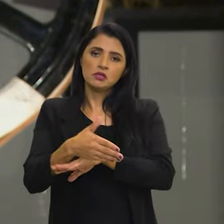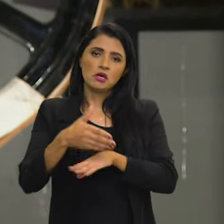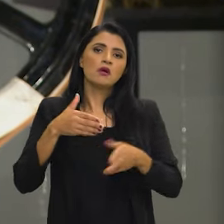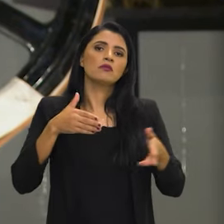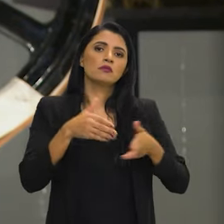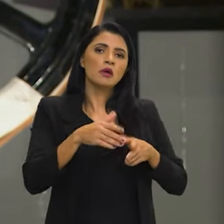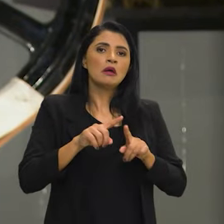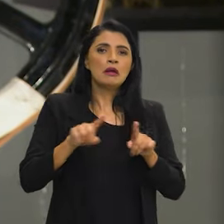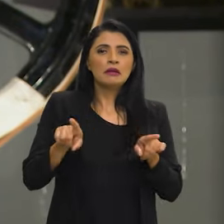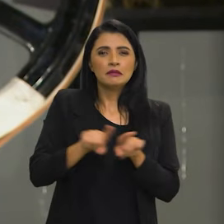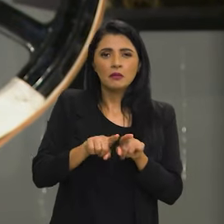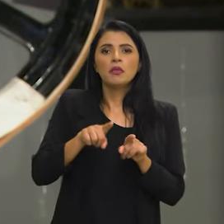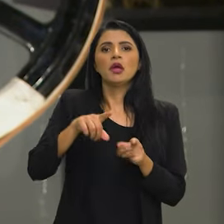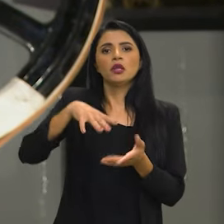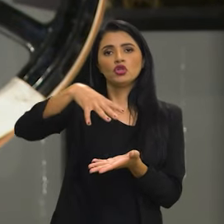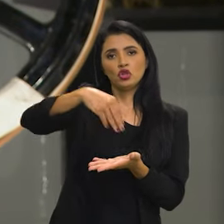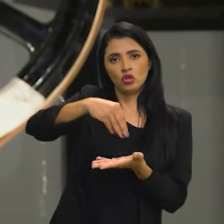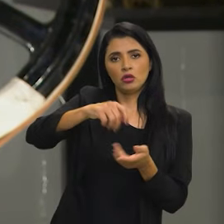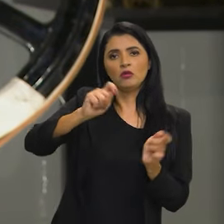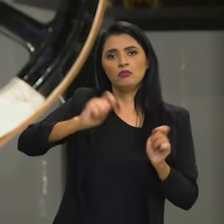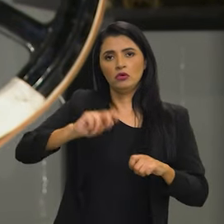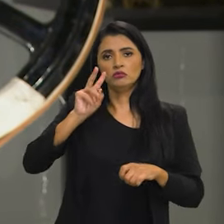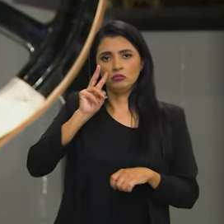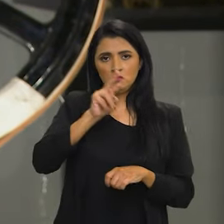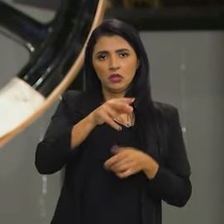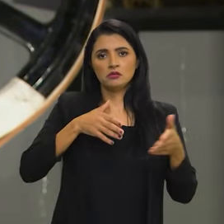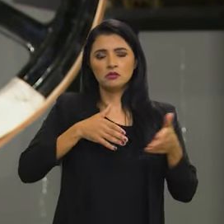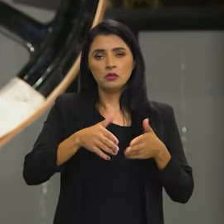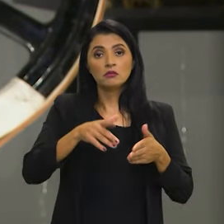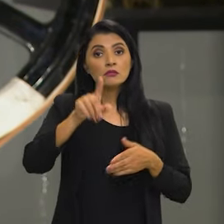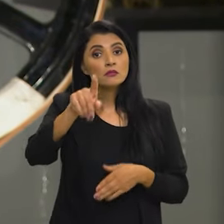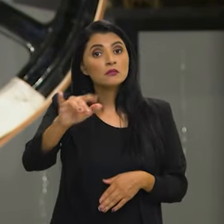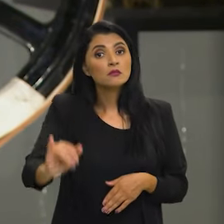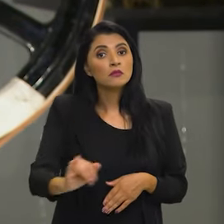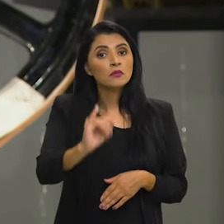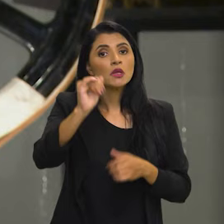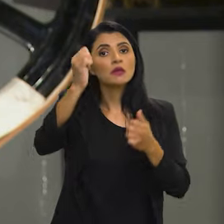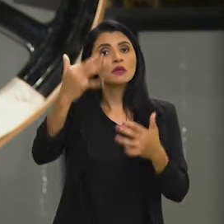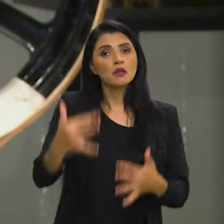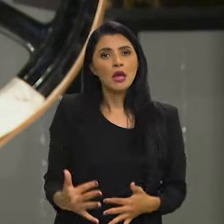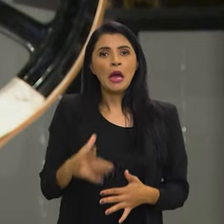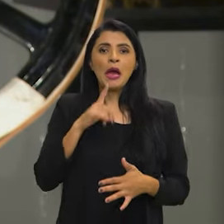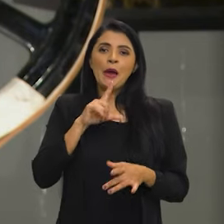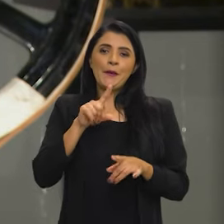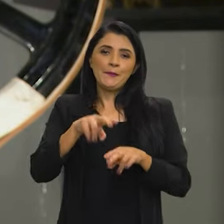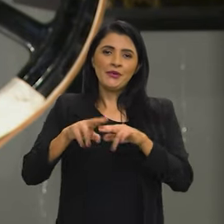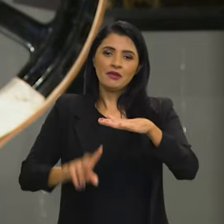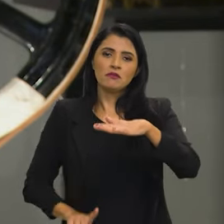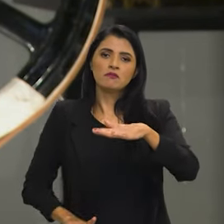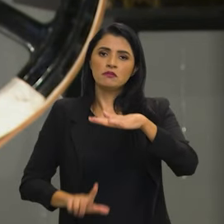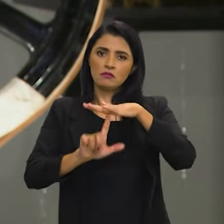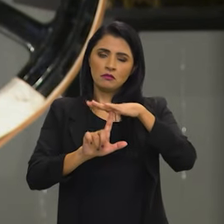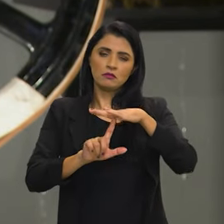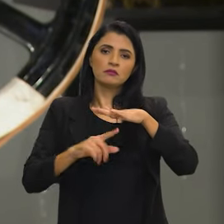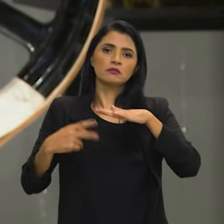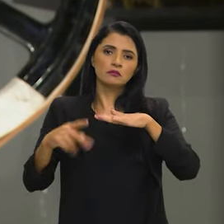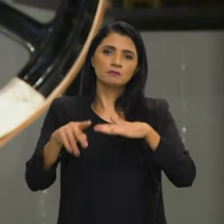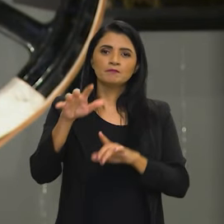população, até mesmo em suporte digital. É importante dizer que, por limitações mesmo,